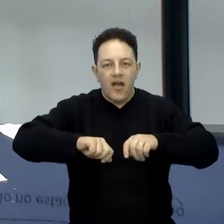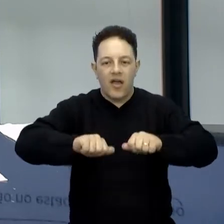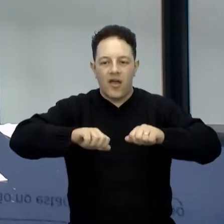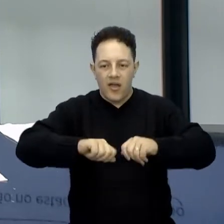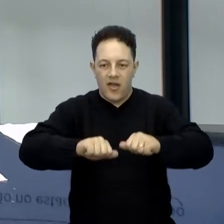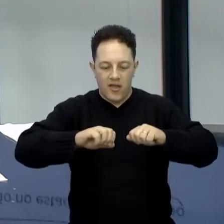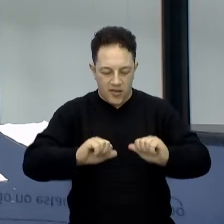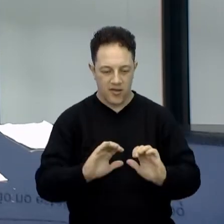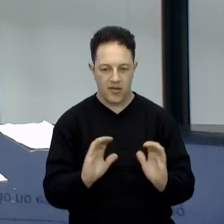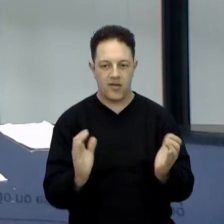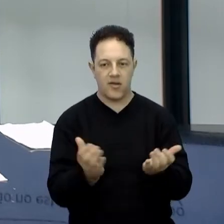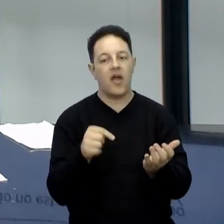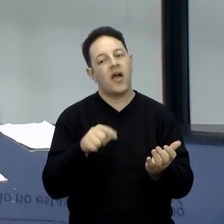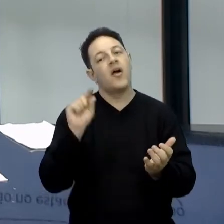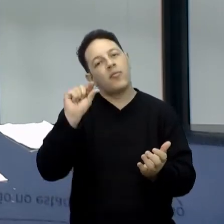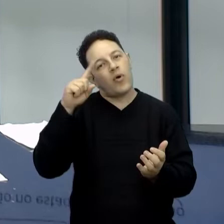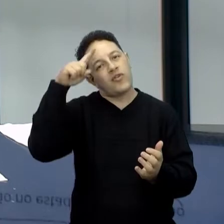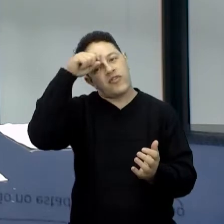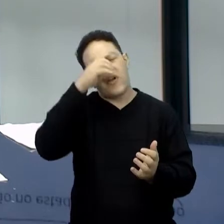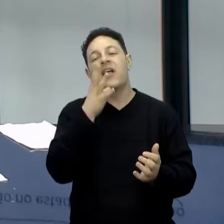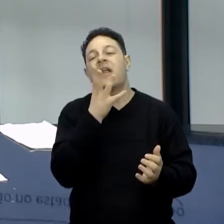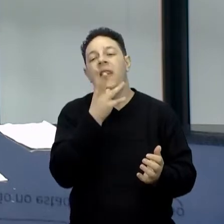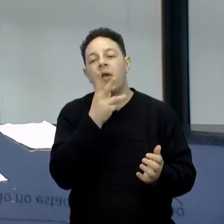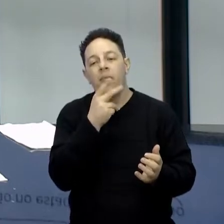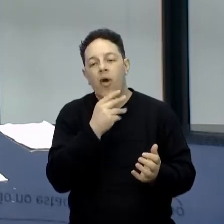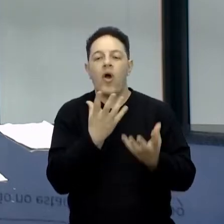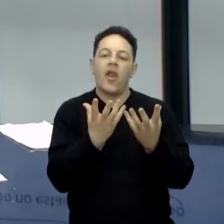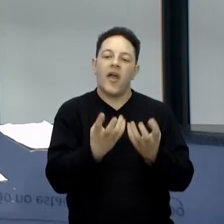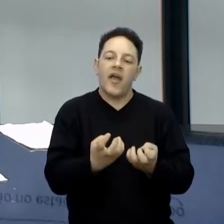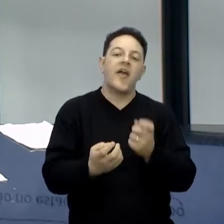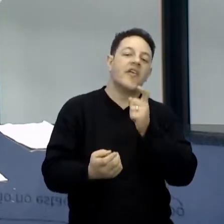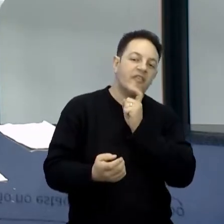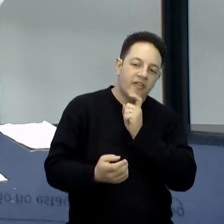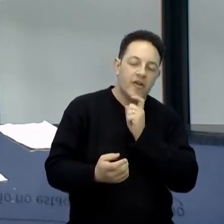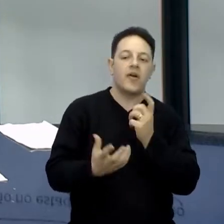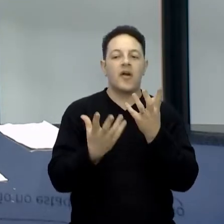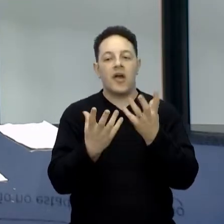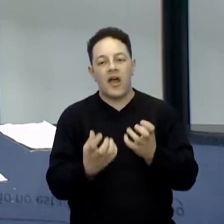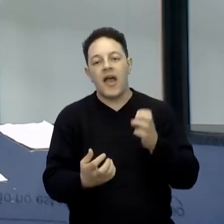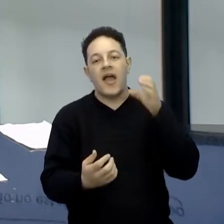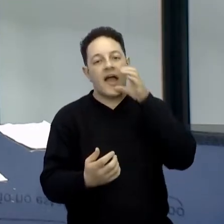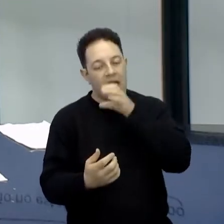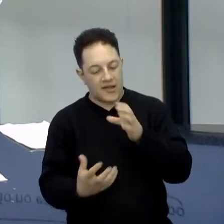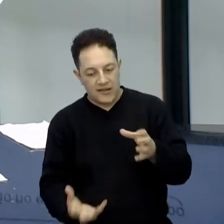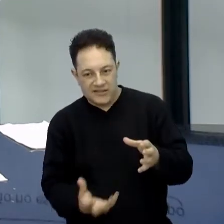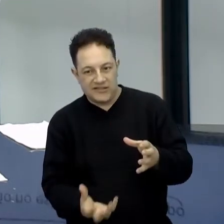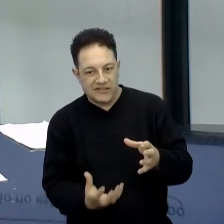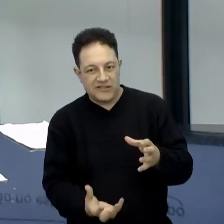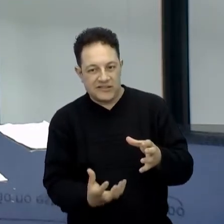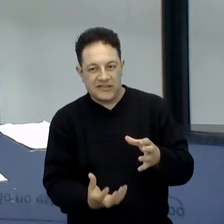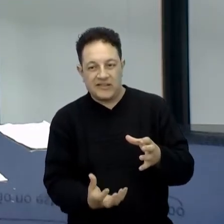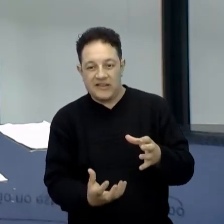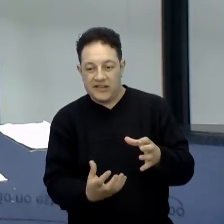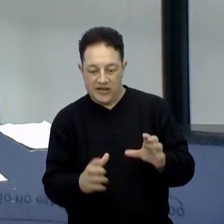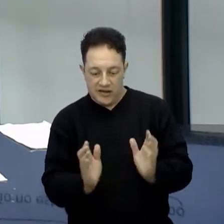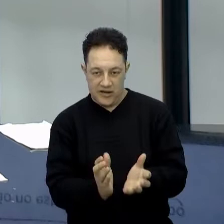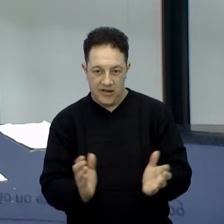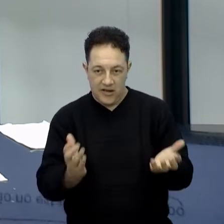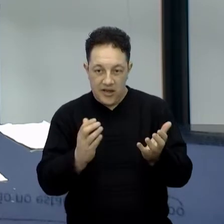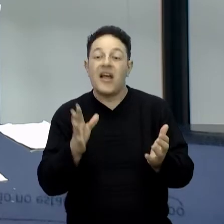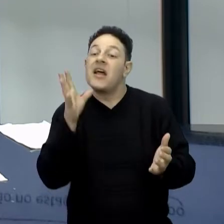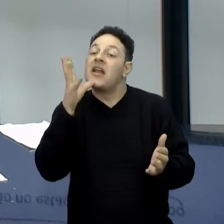bons condutores, né? Tanto pra esfriar quanto pra aquecer. Você oferece calor pra uma panela de barro, demora-se muito pra